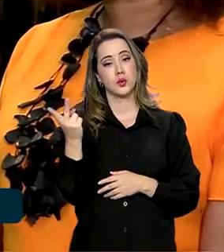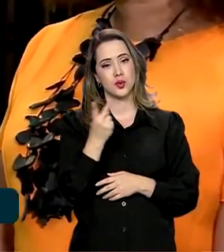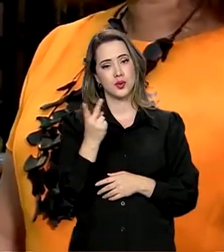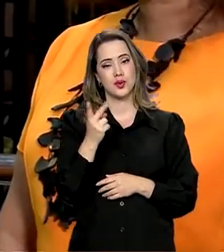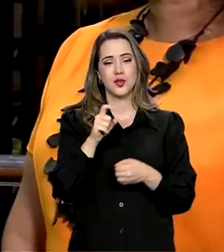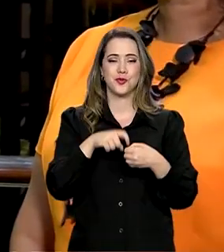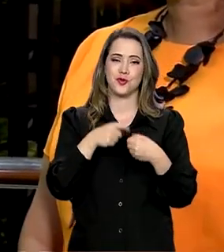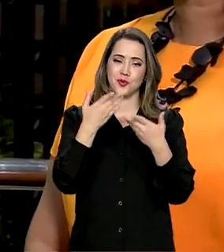volto com vocês aí no estúdio. tchau.